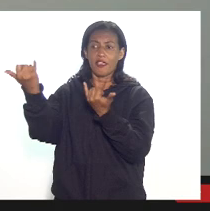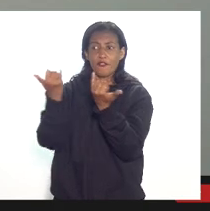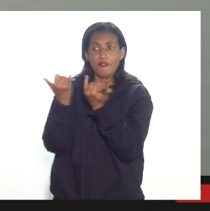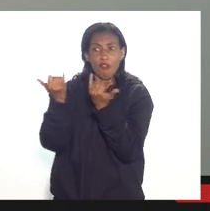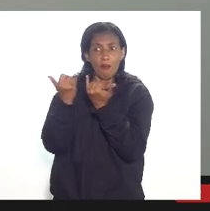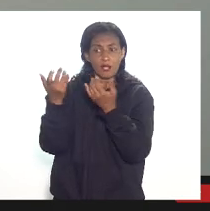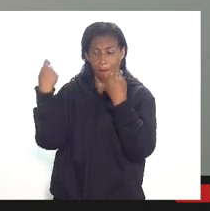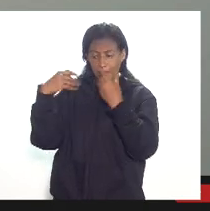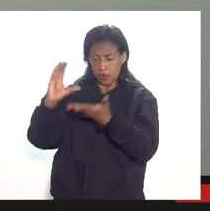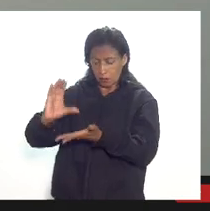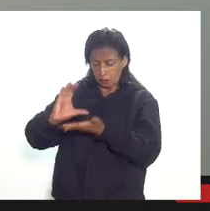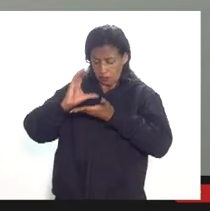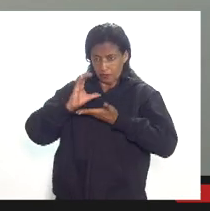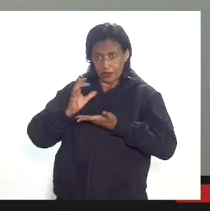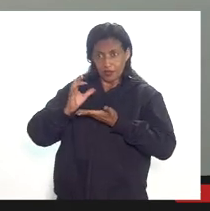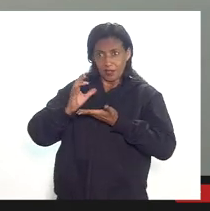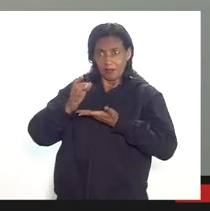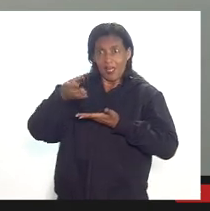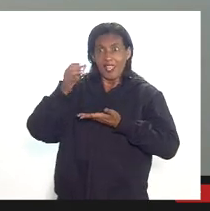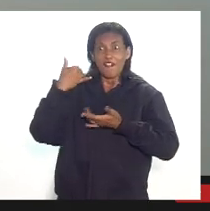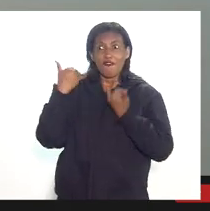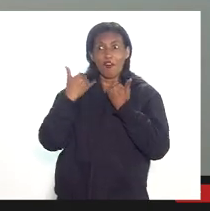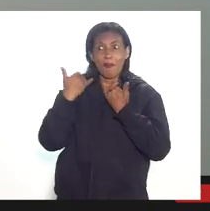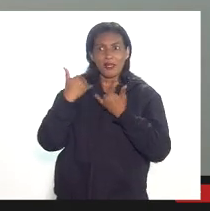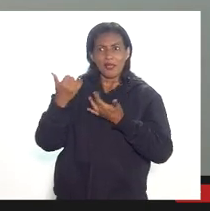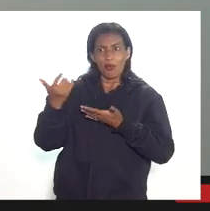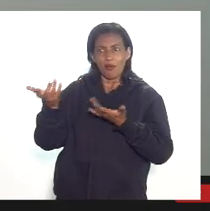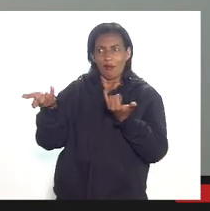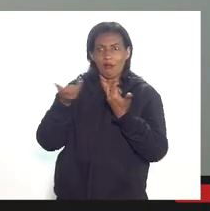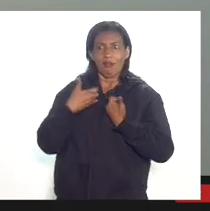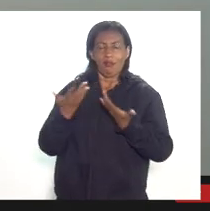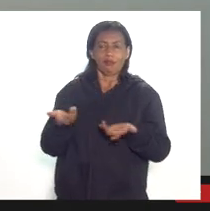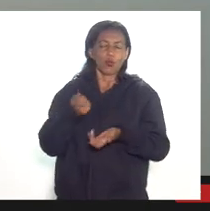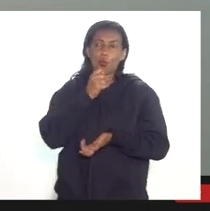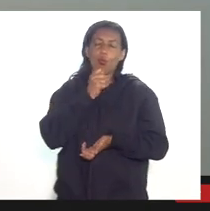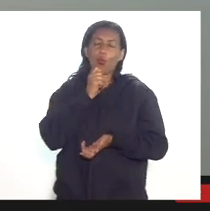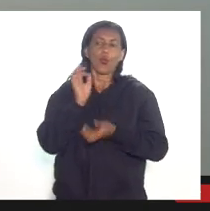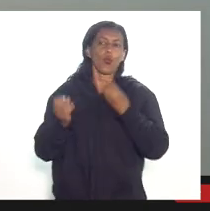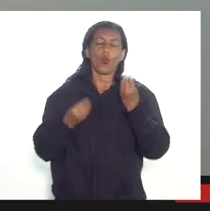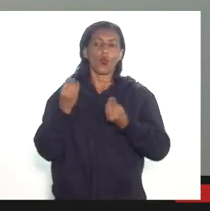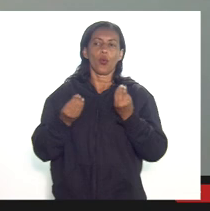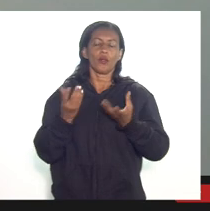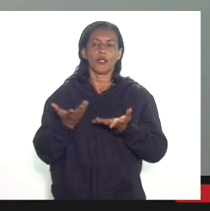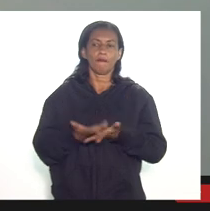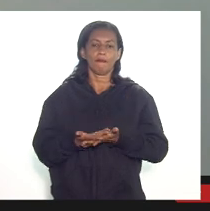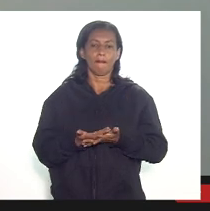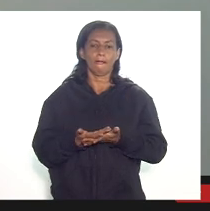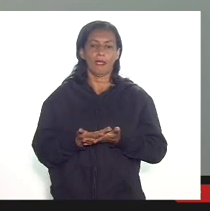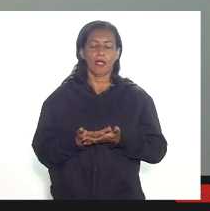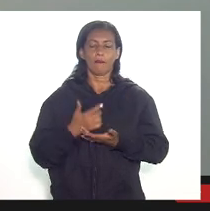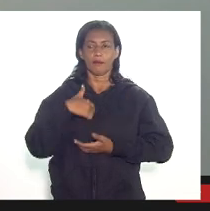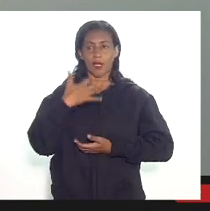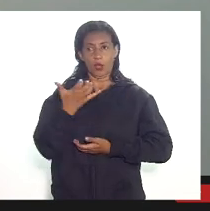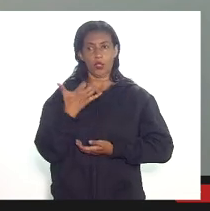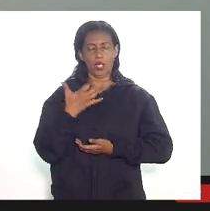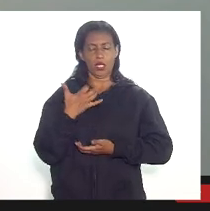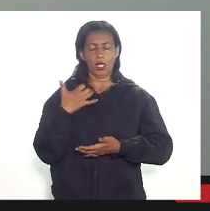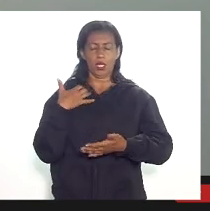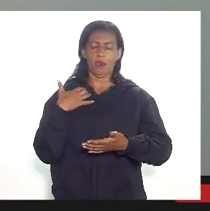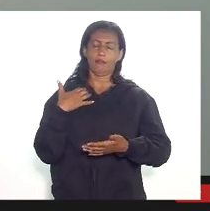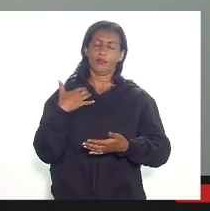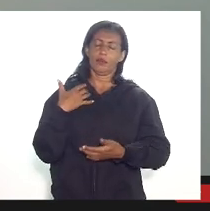para os acionistas isso é um ponto muito importante bom eu queria aqui senhor deputado só para mostrar